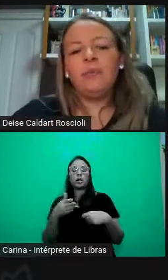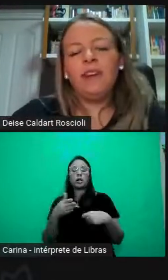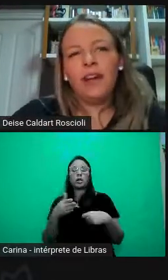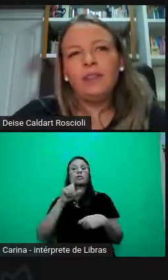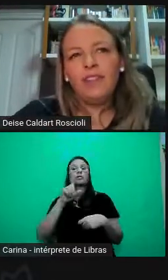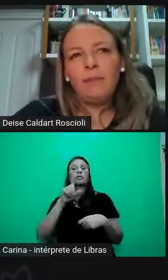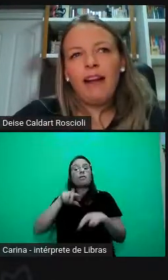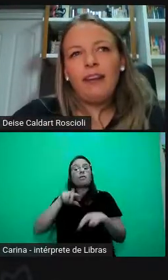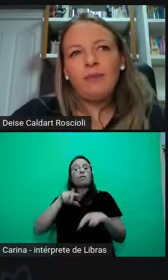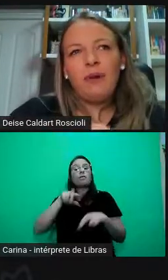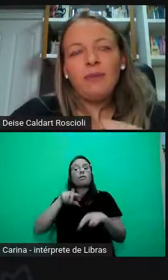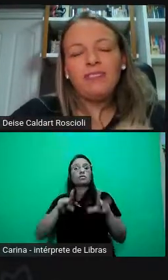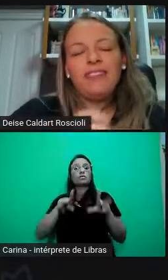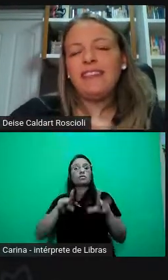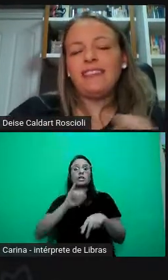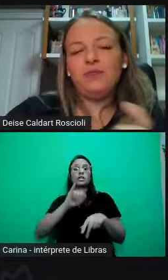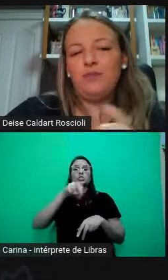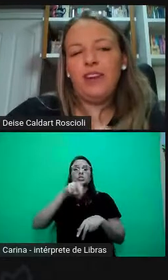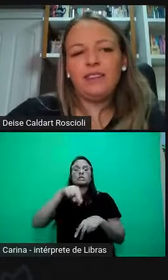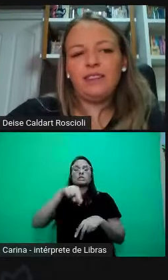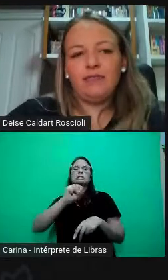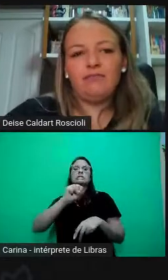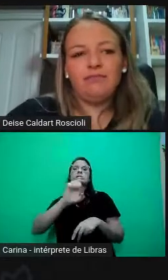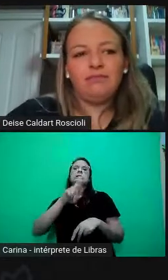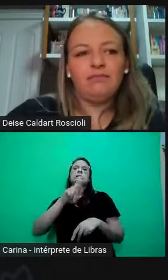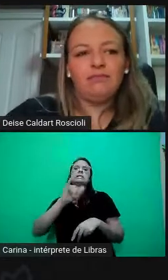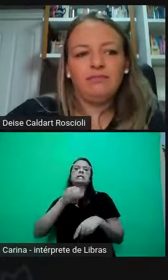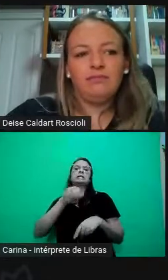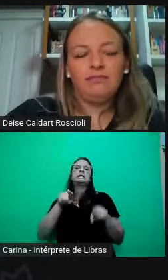perspectiva do mercado de trabalho, qual que seria essa diferença?